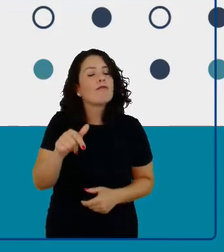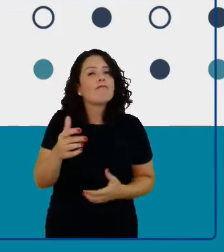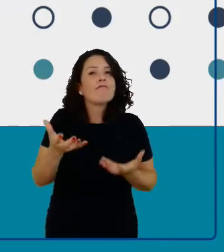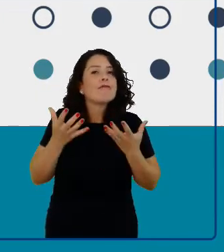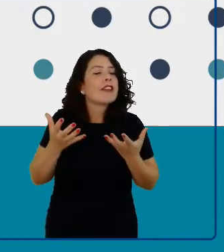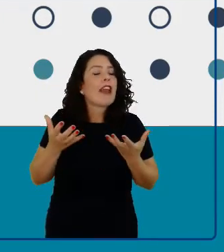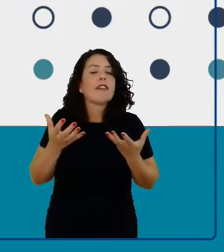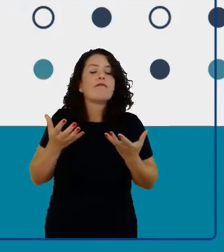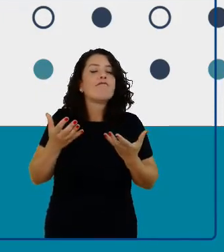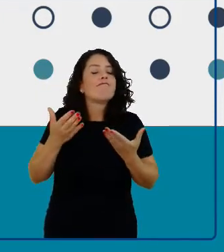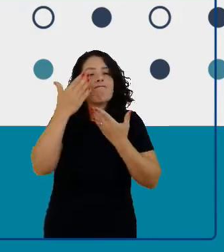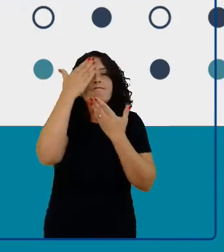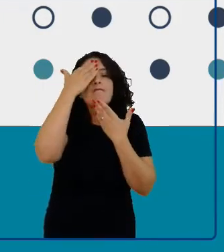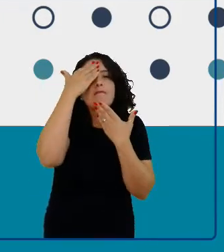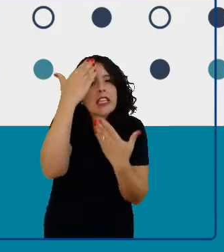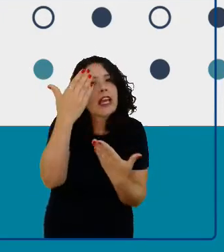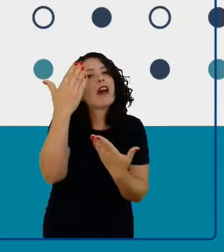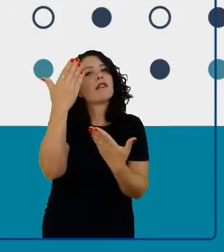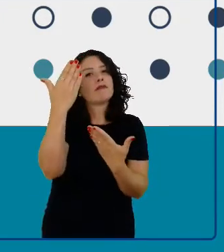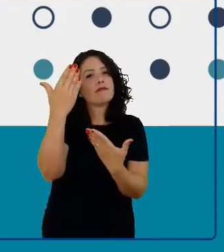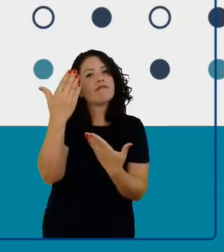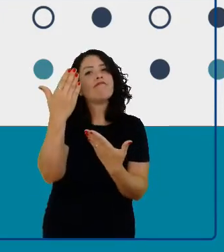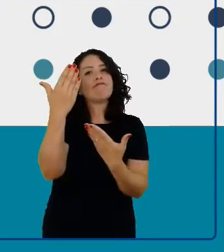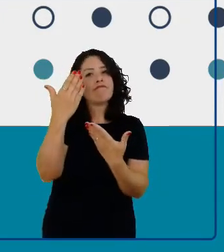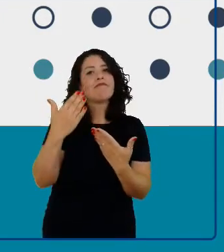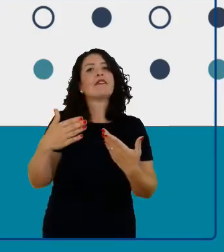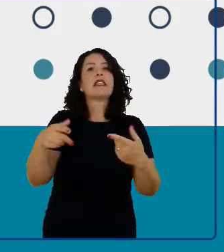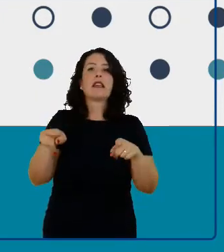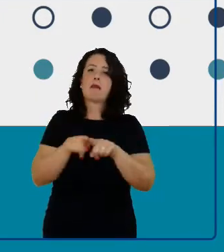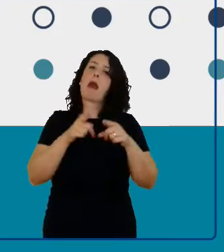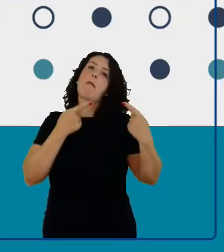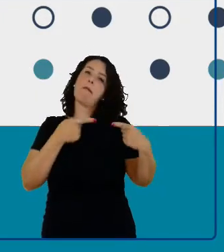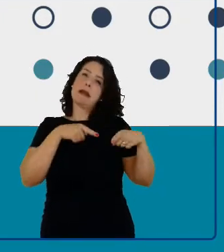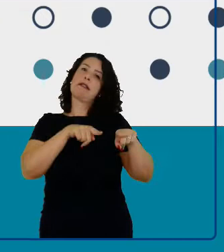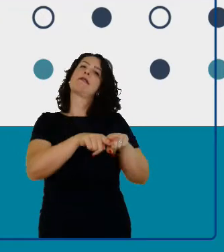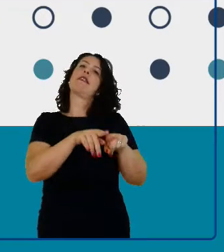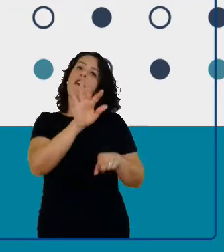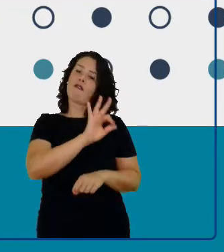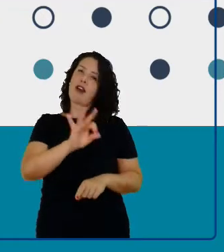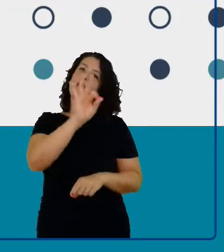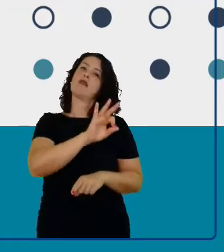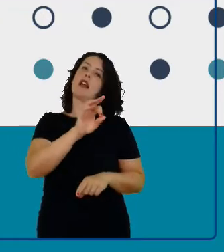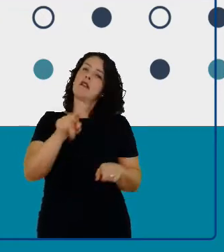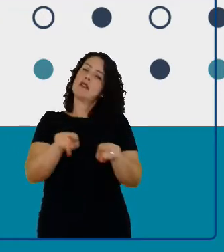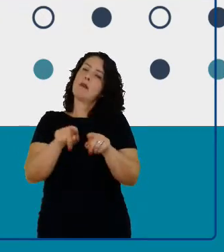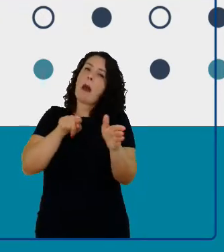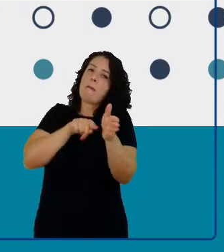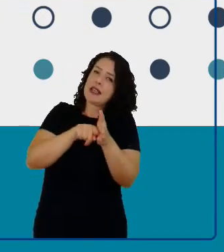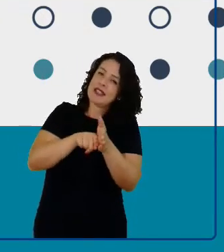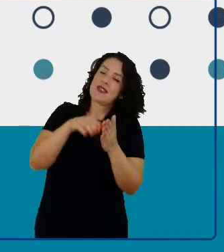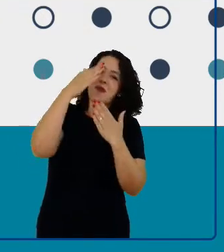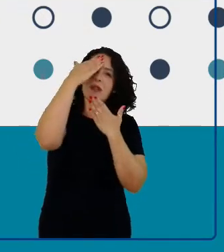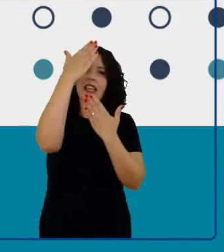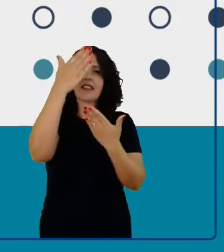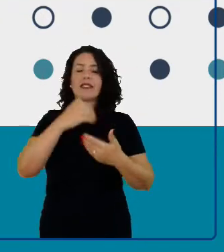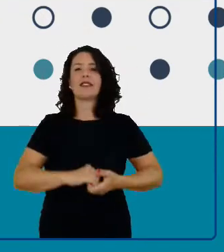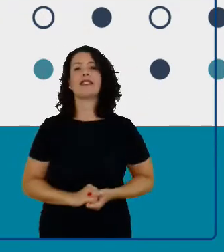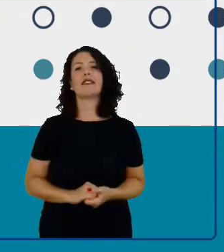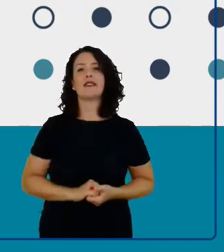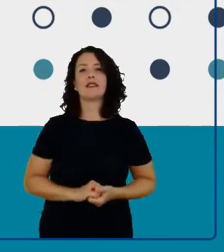Celete, por sua parceria também. Essa é a pesquisa. Obrigado. Obrigado.